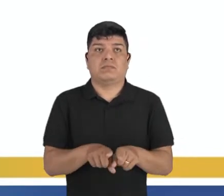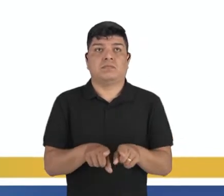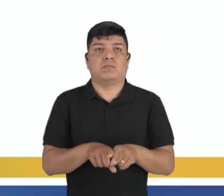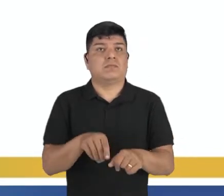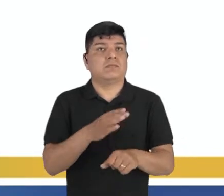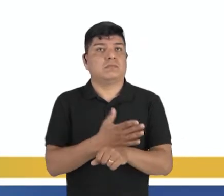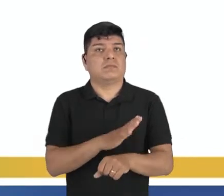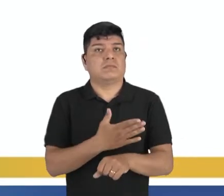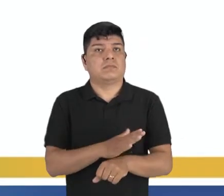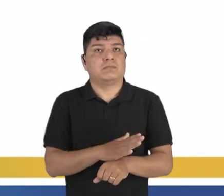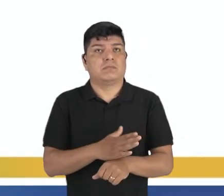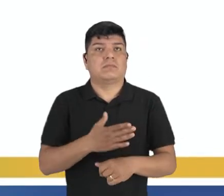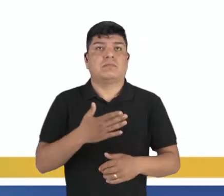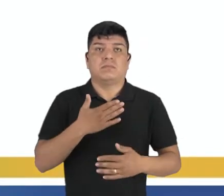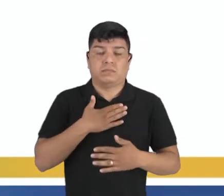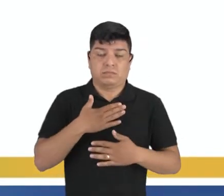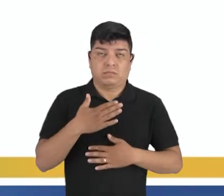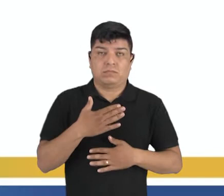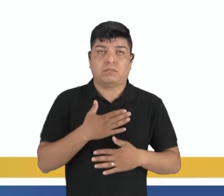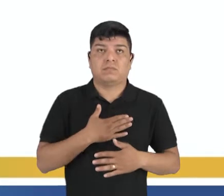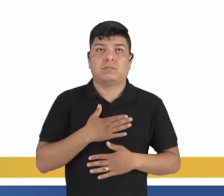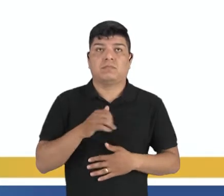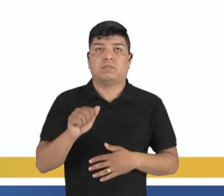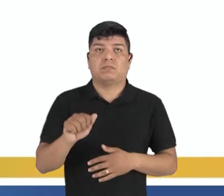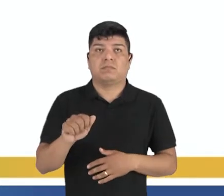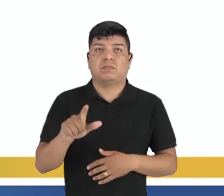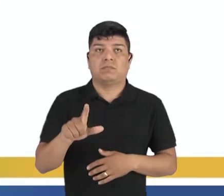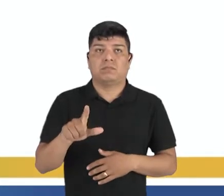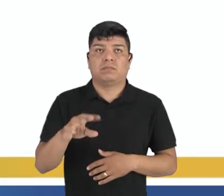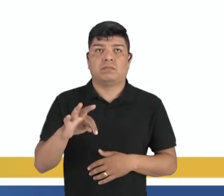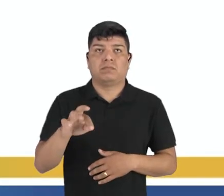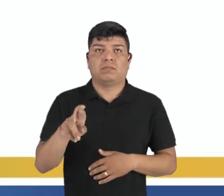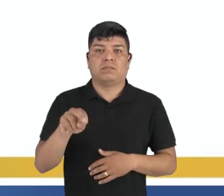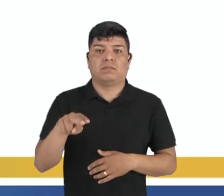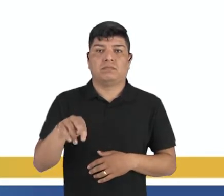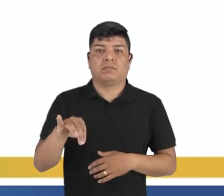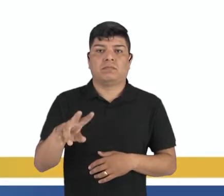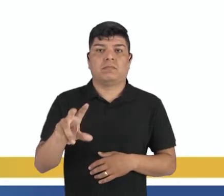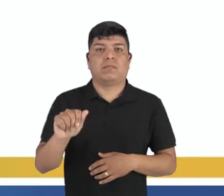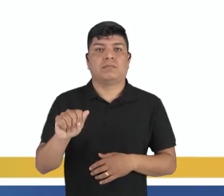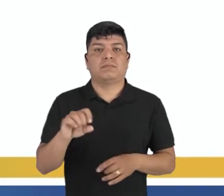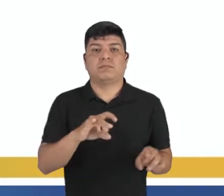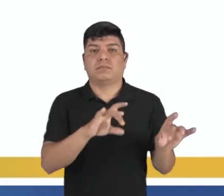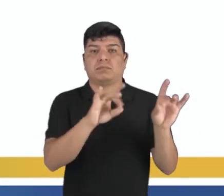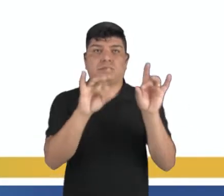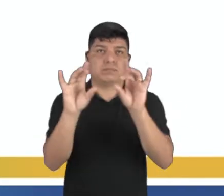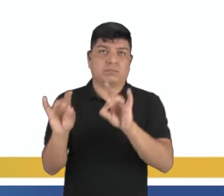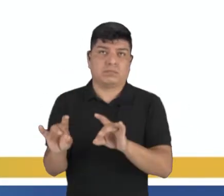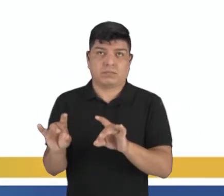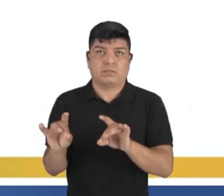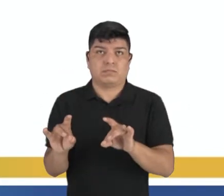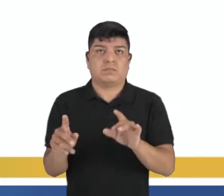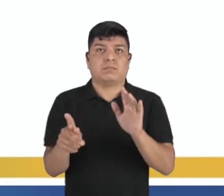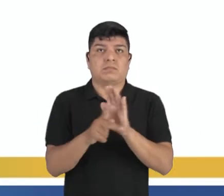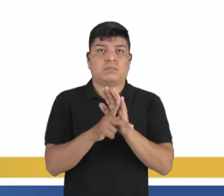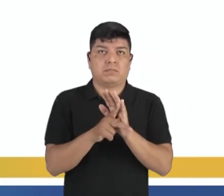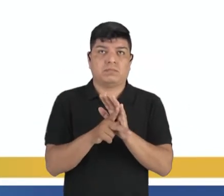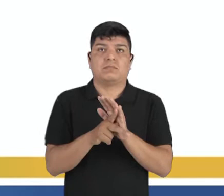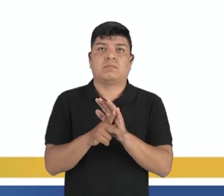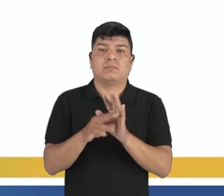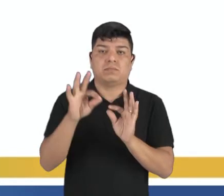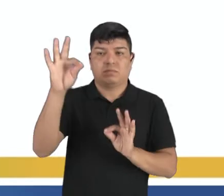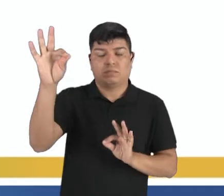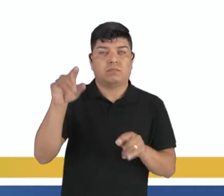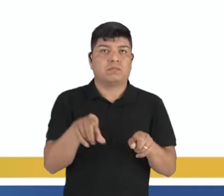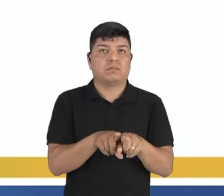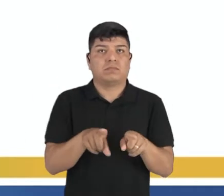práticas corporais alternativas têm origens diferentes, em especial o Oriente Próximo e Distante.